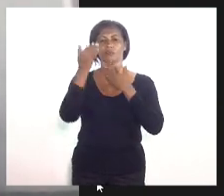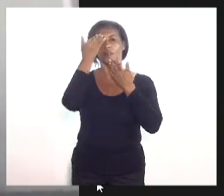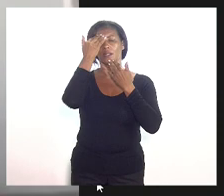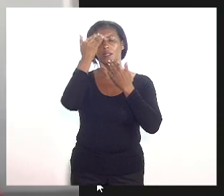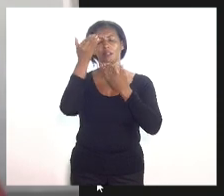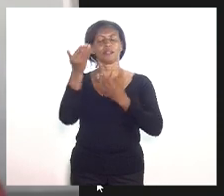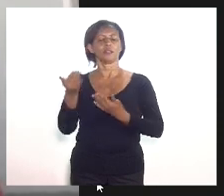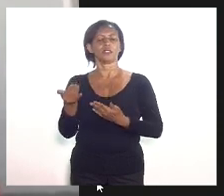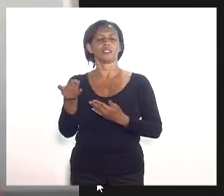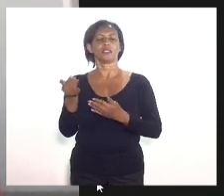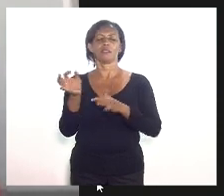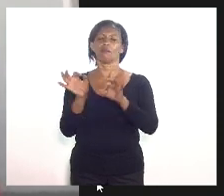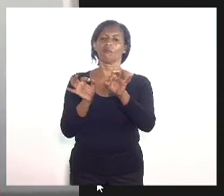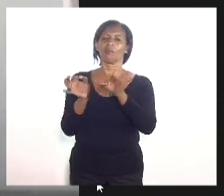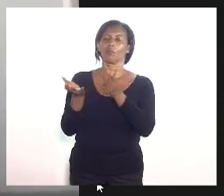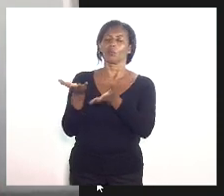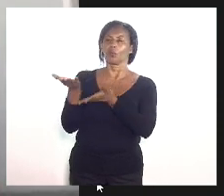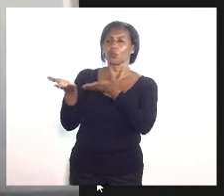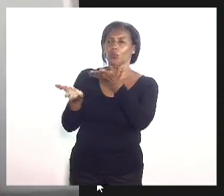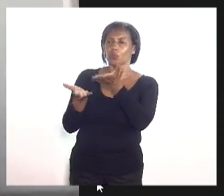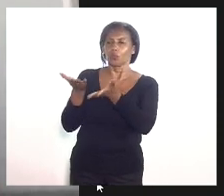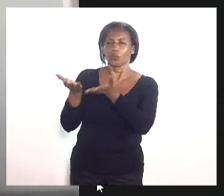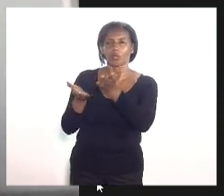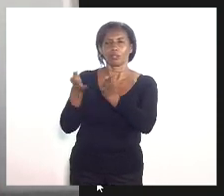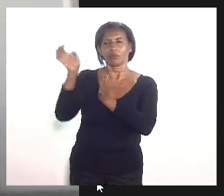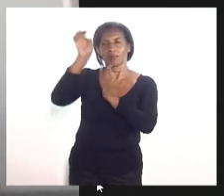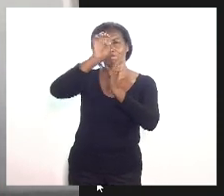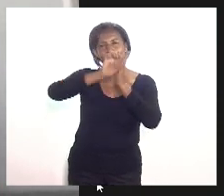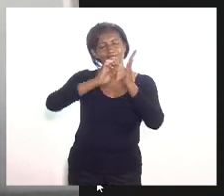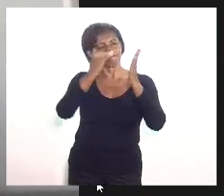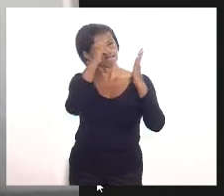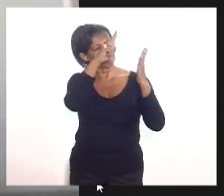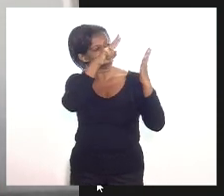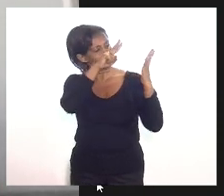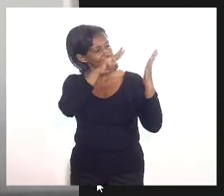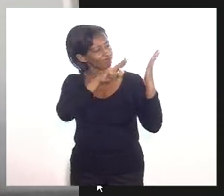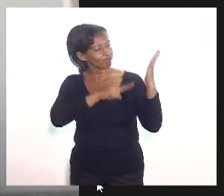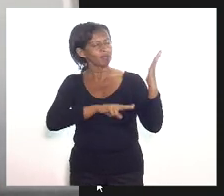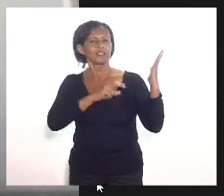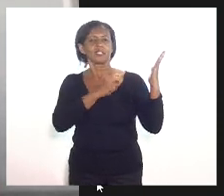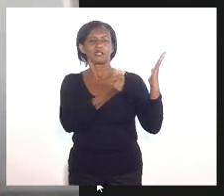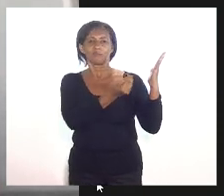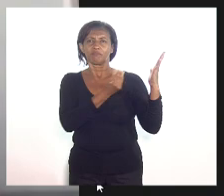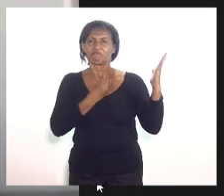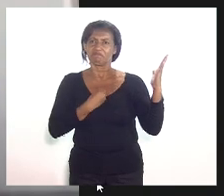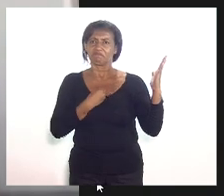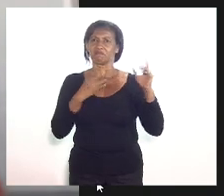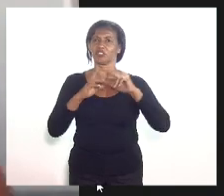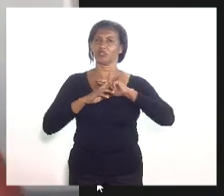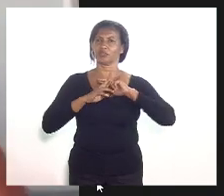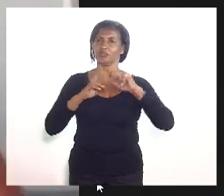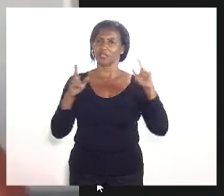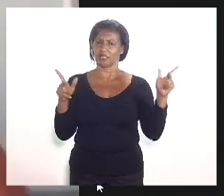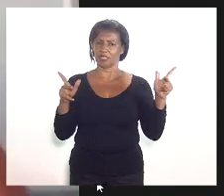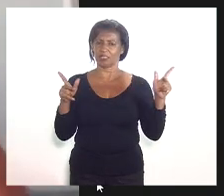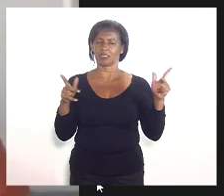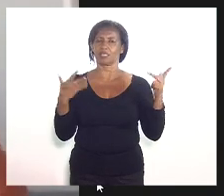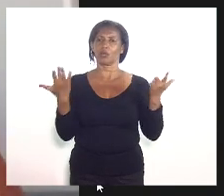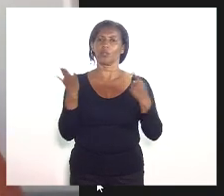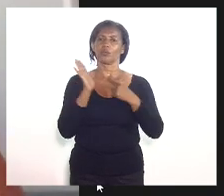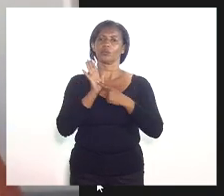forma cuidadosa que foi olhada às emendas. Acho que isso para a gente faz toda a diferença. quando